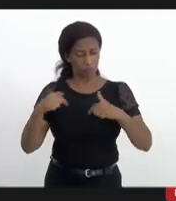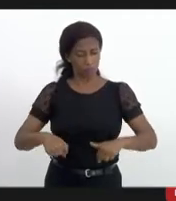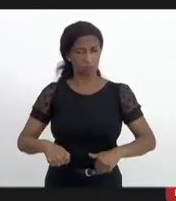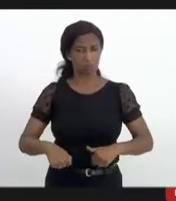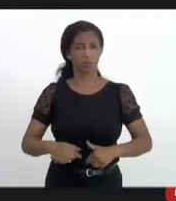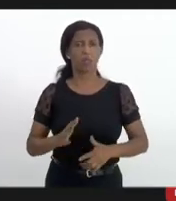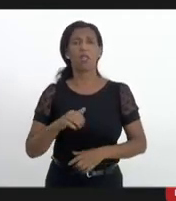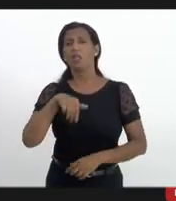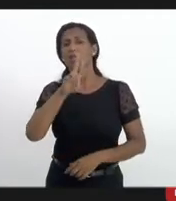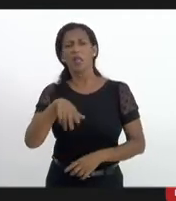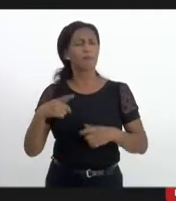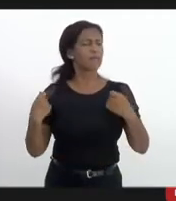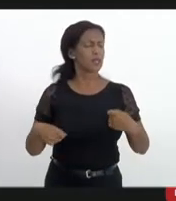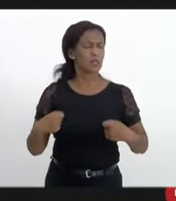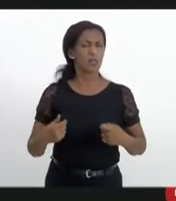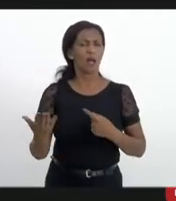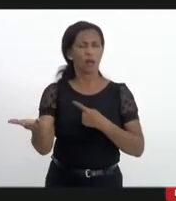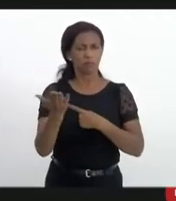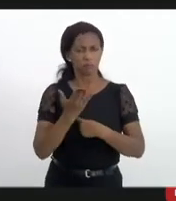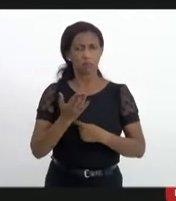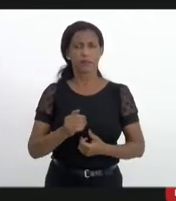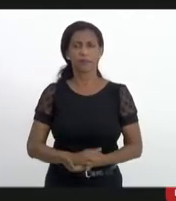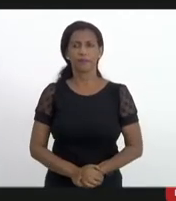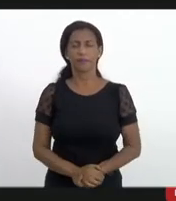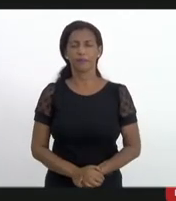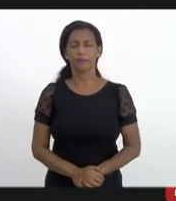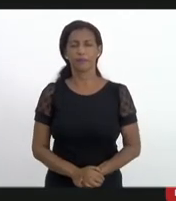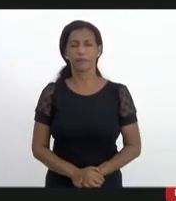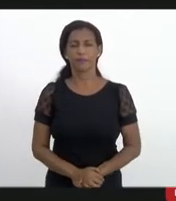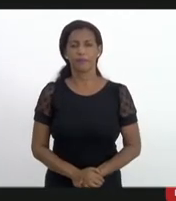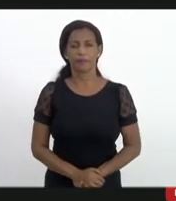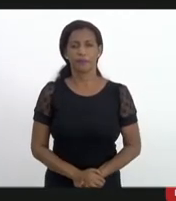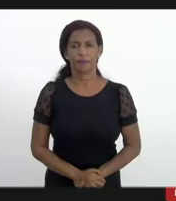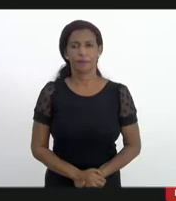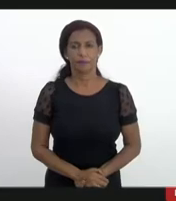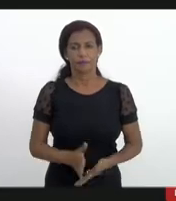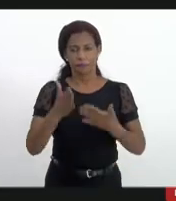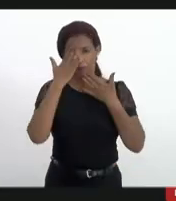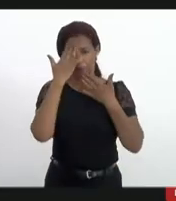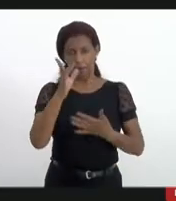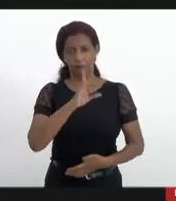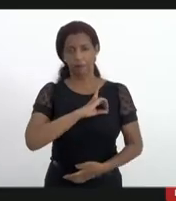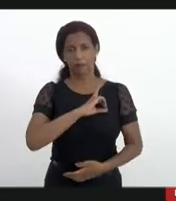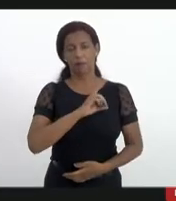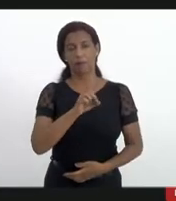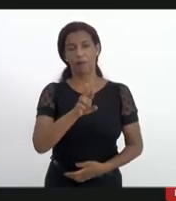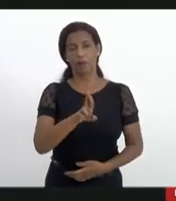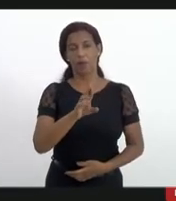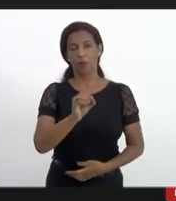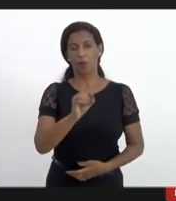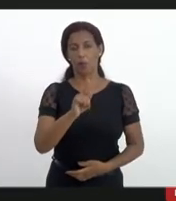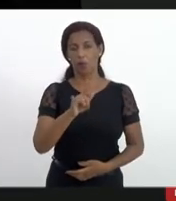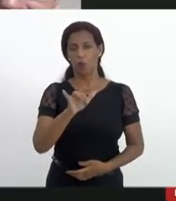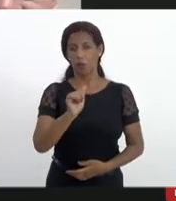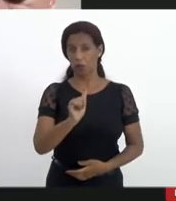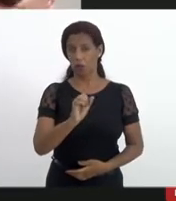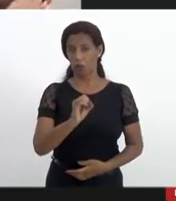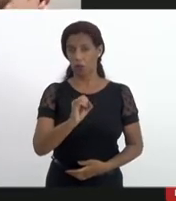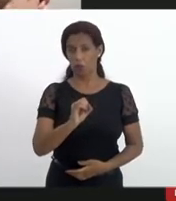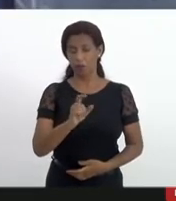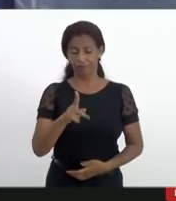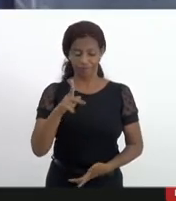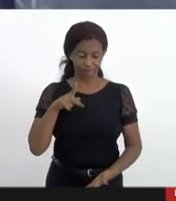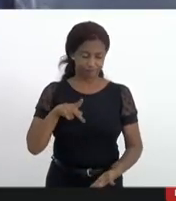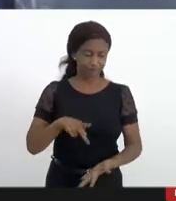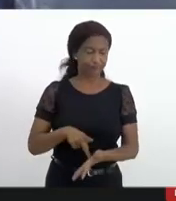defesa de quem precisar Obrigado delegado Rodrigo de fato para enfrentar o